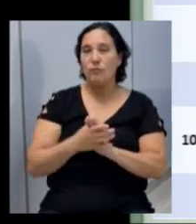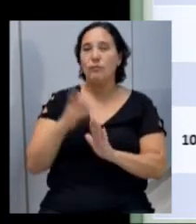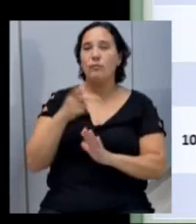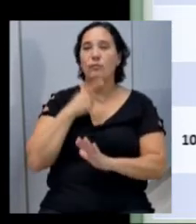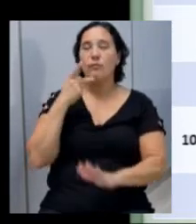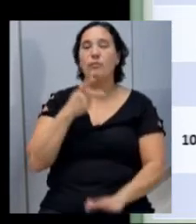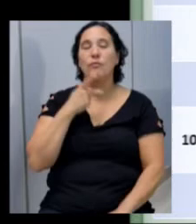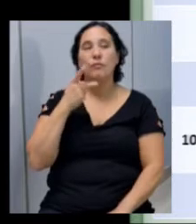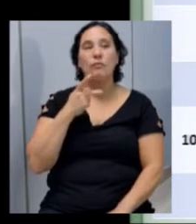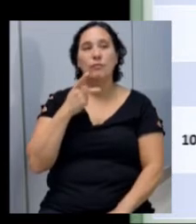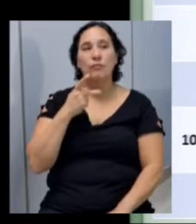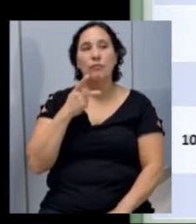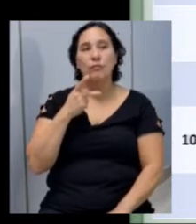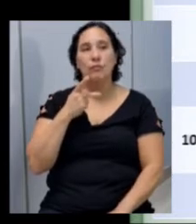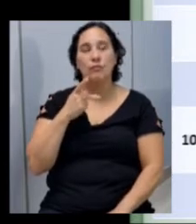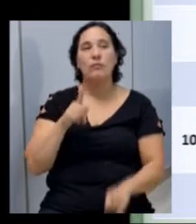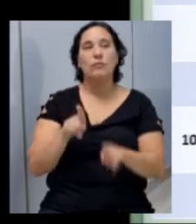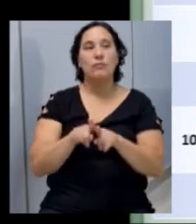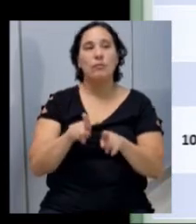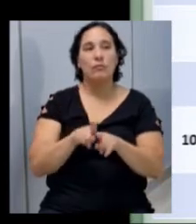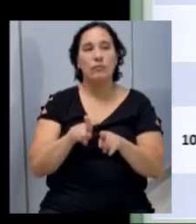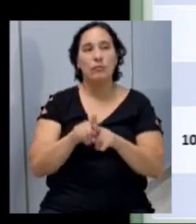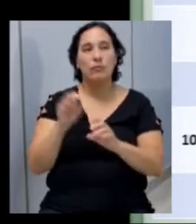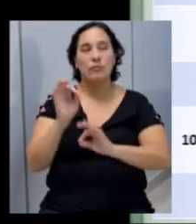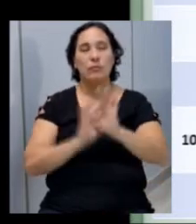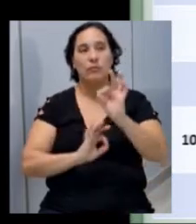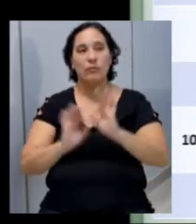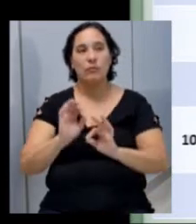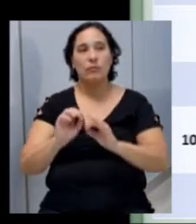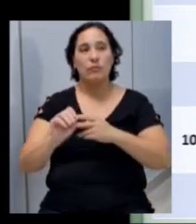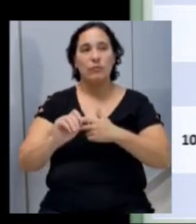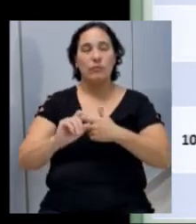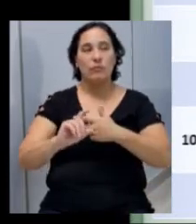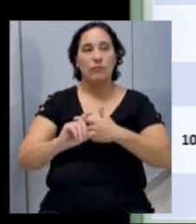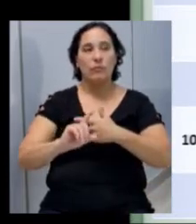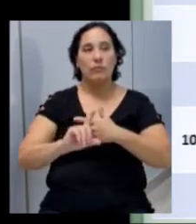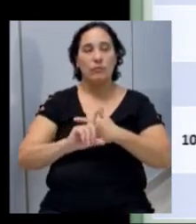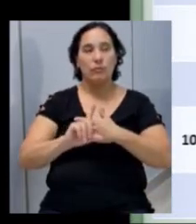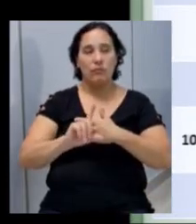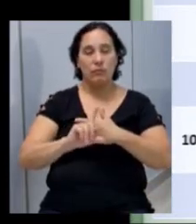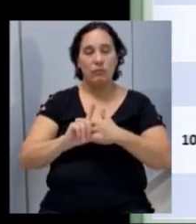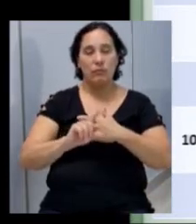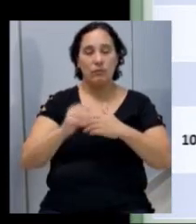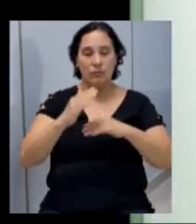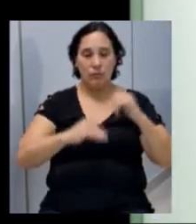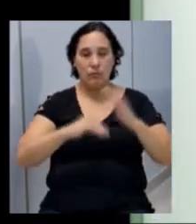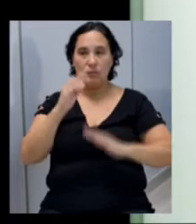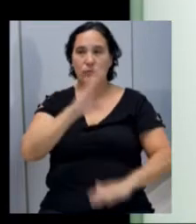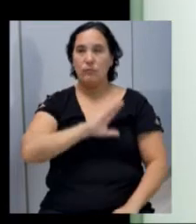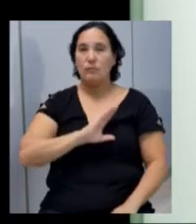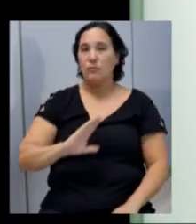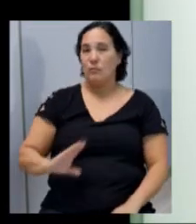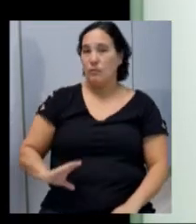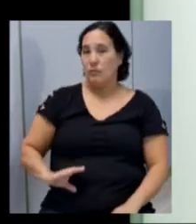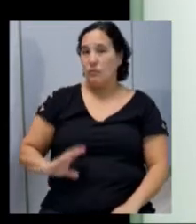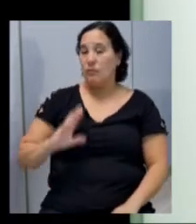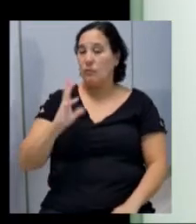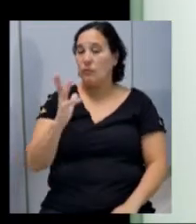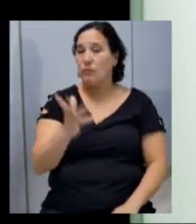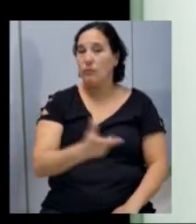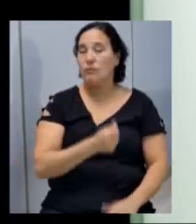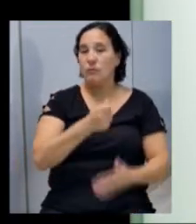falados, incluindo a infraestrutura legislativa, que é a construção da sede da Câmara. Todos esses